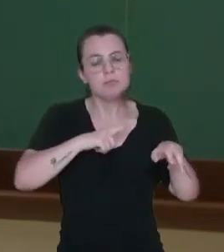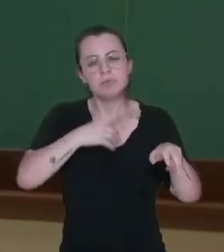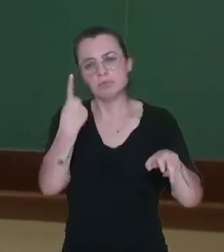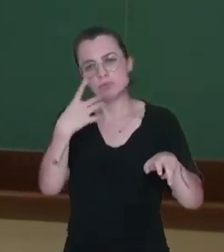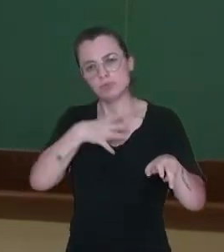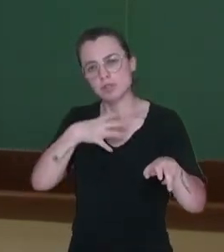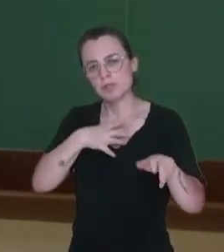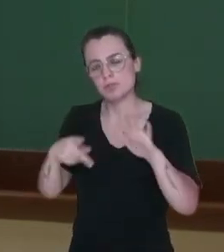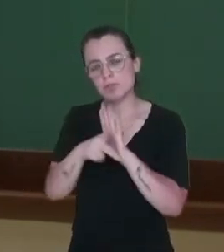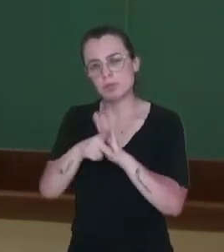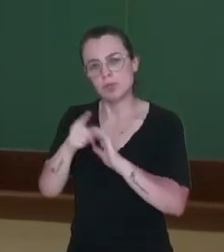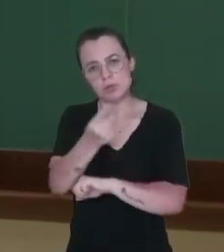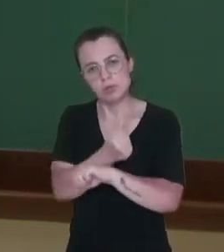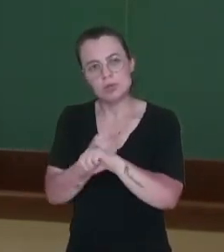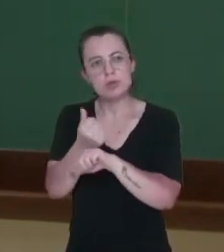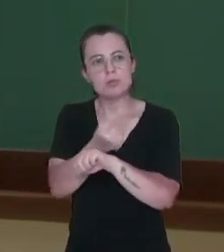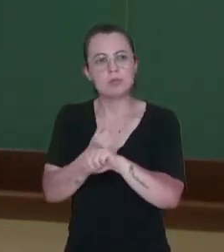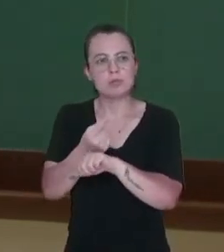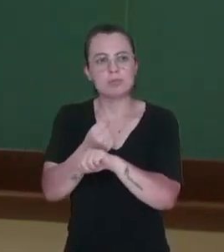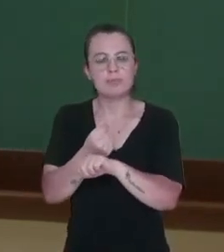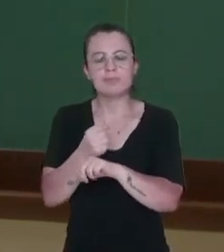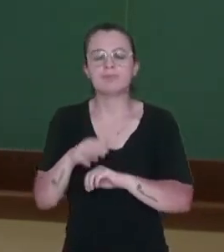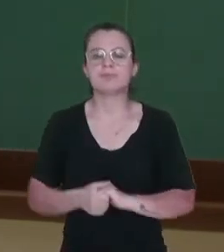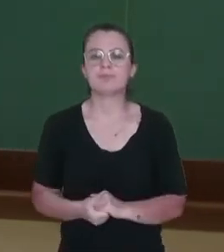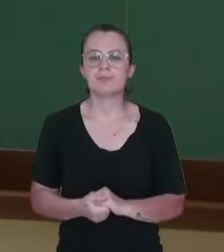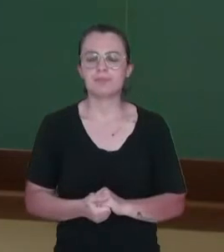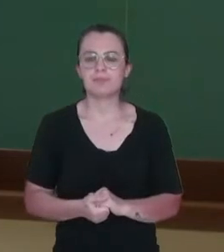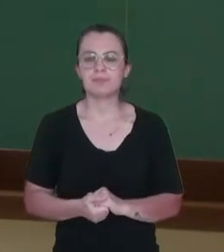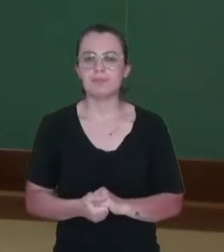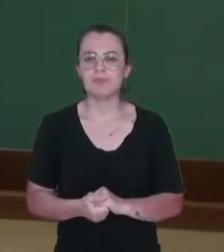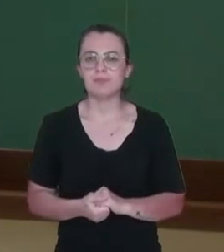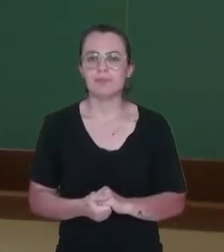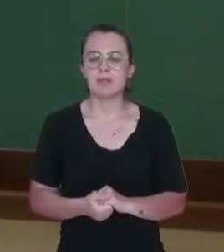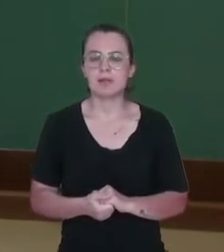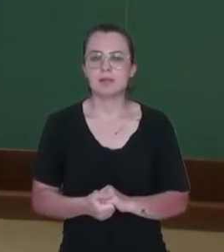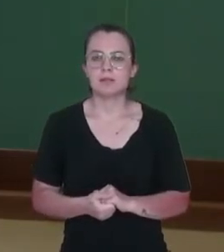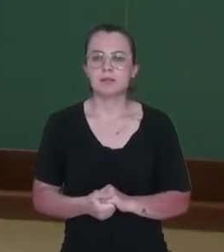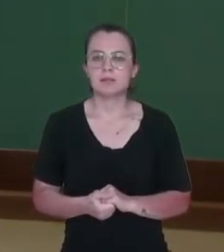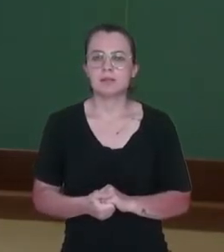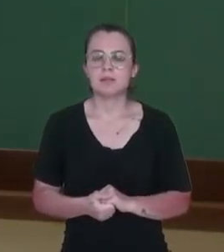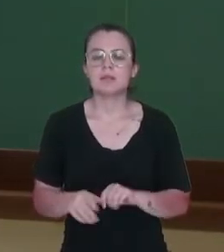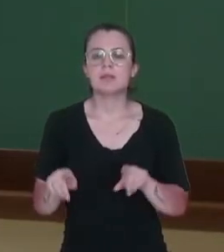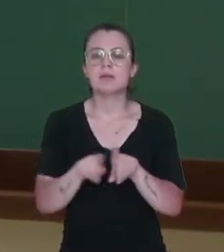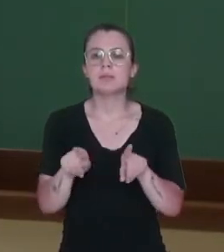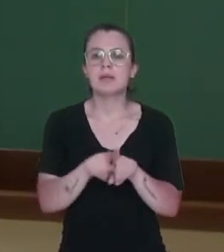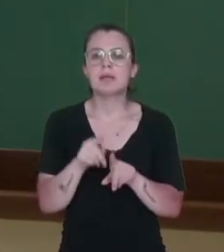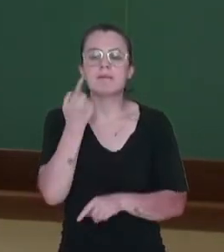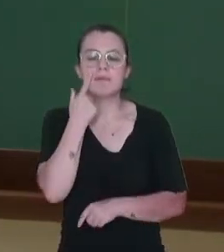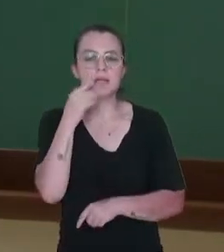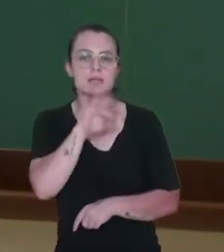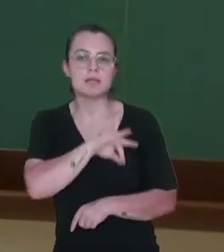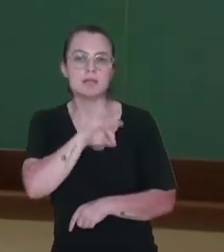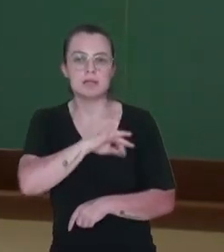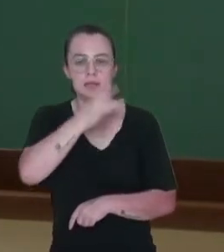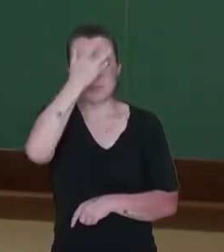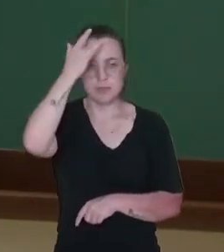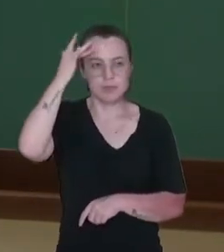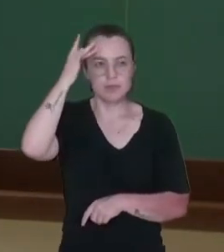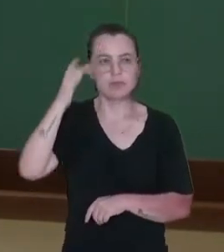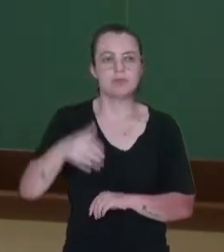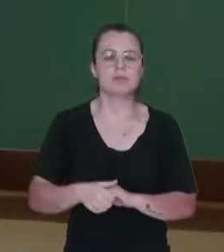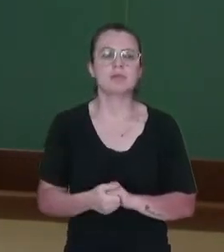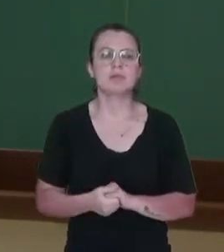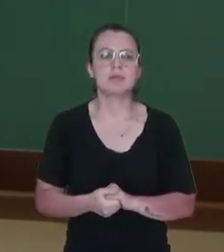de atividade econômica. A renda per capita da população é outro critério econômico. Também os critérios